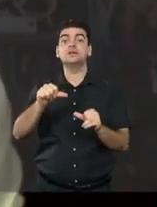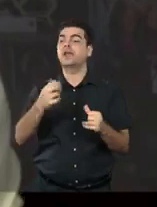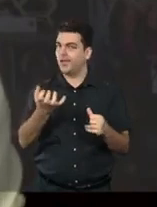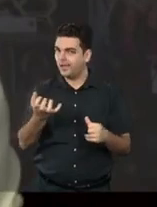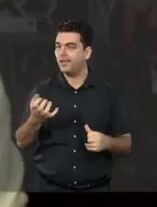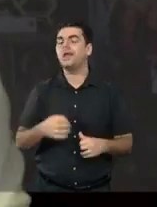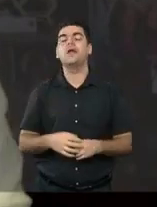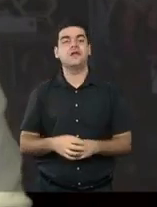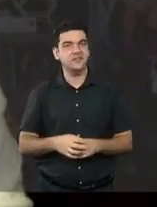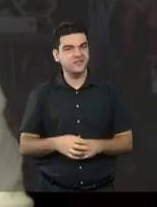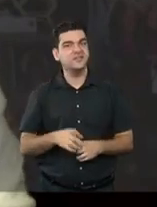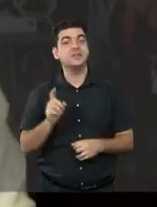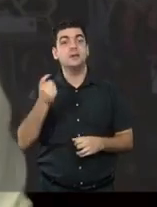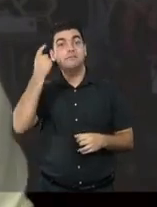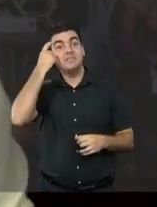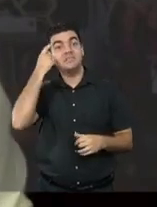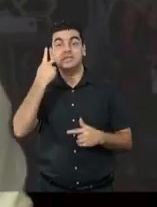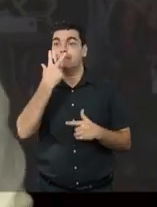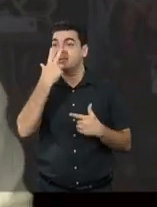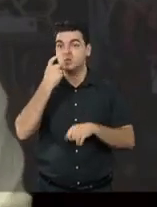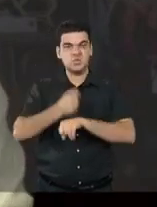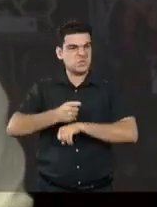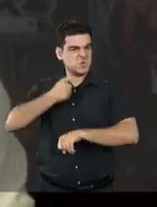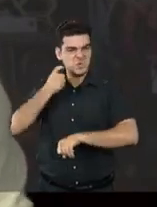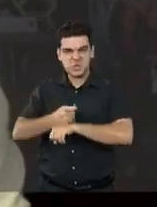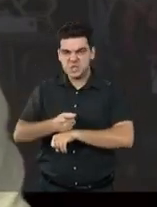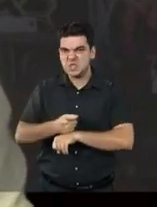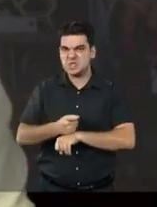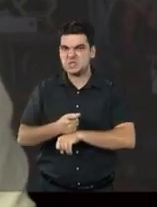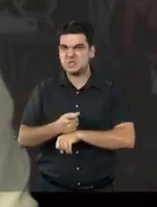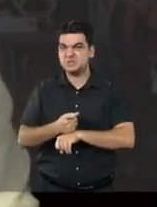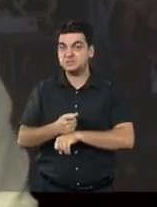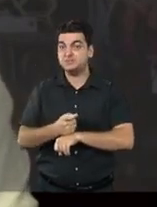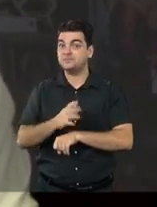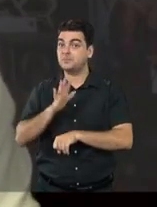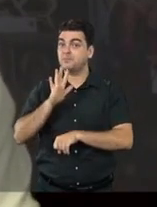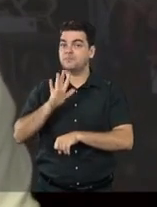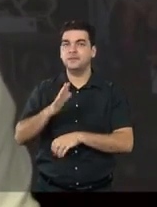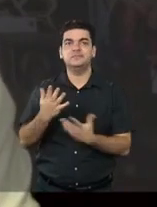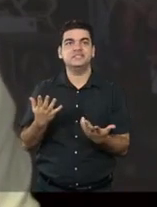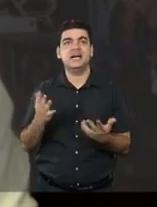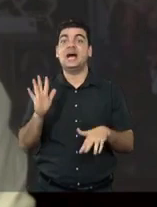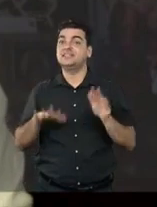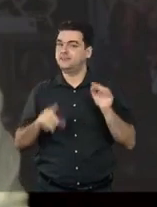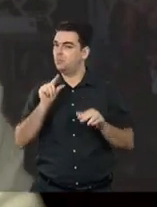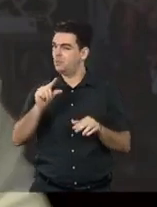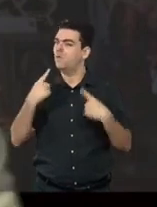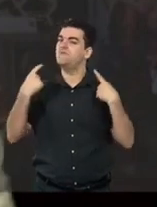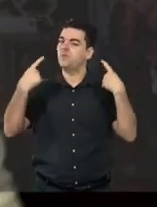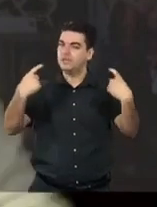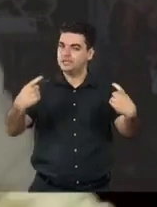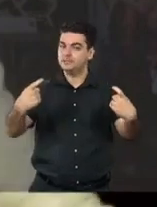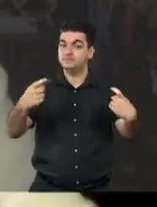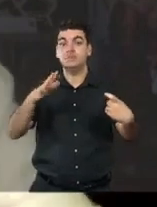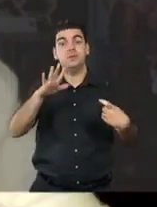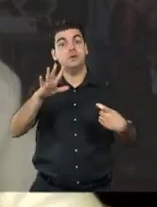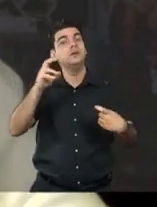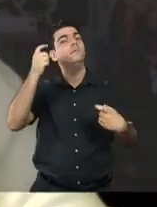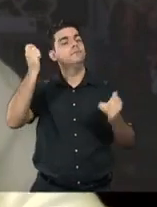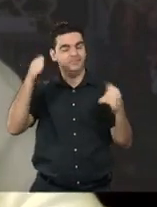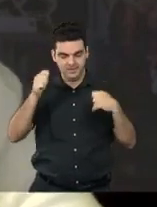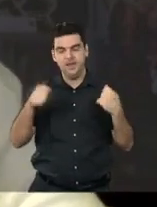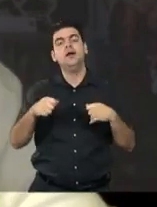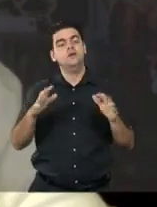transformando algo bruto, algo muito bruto, algo tantas vezes violento em possíveis